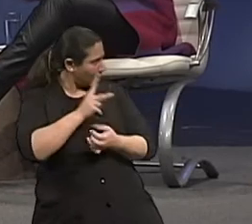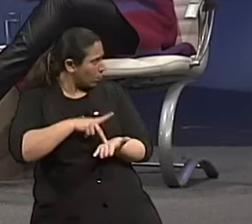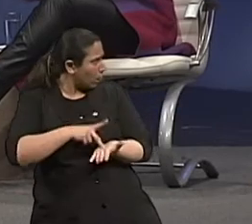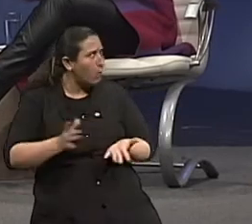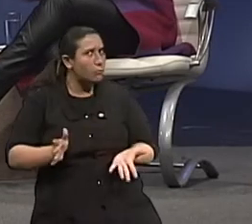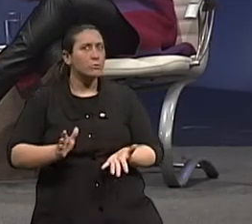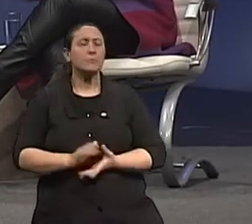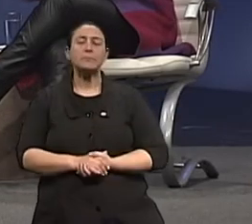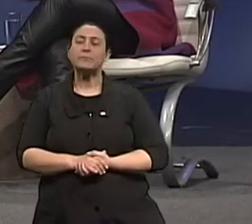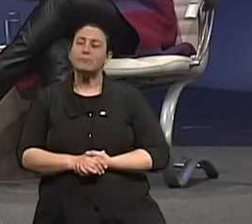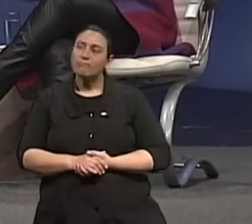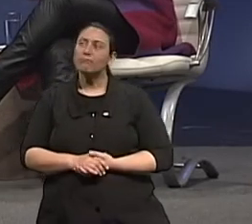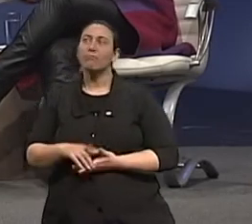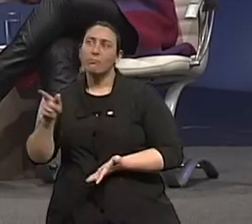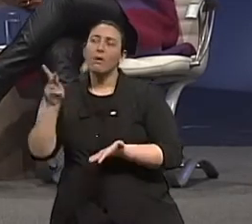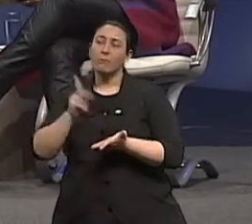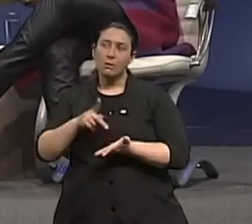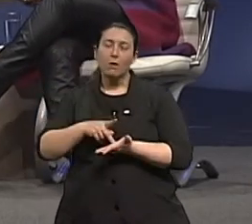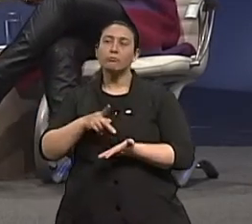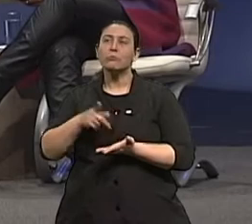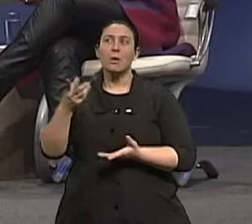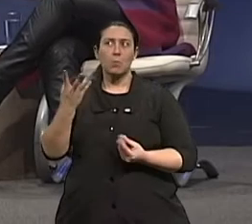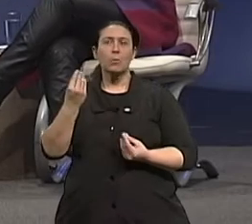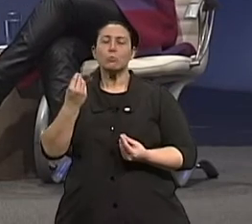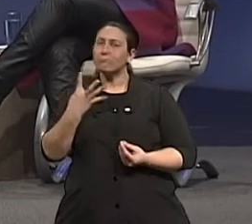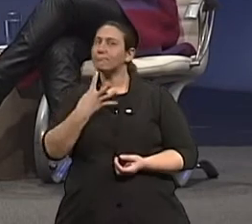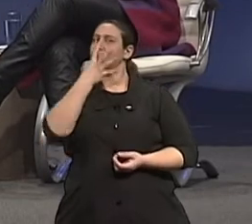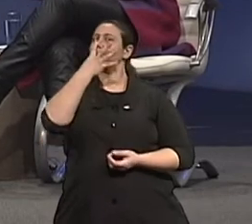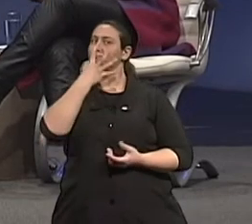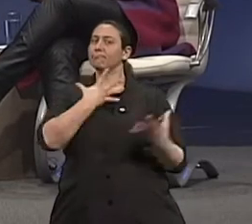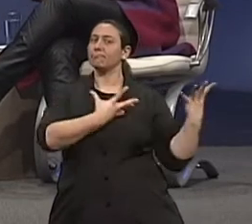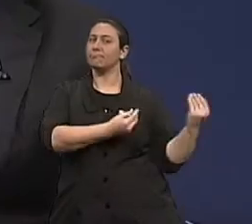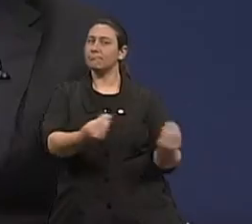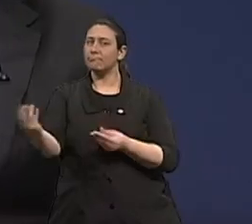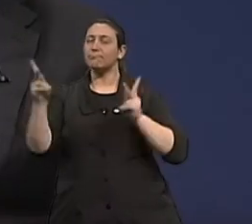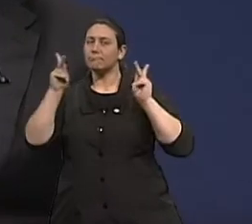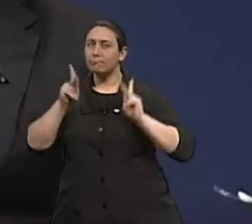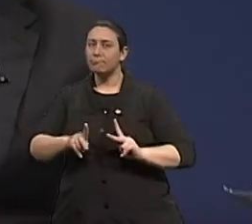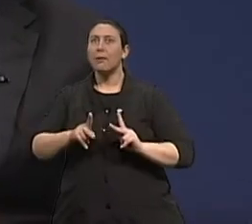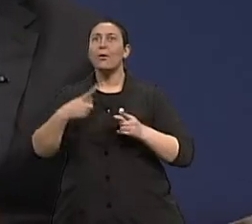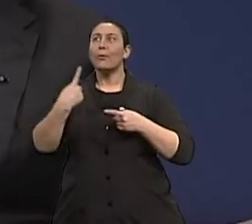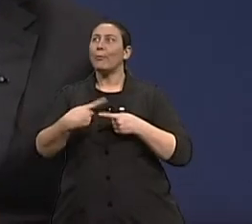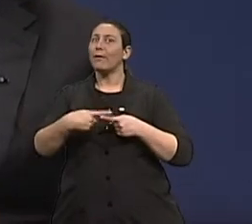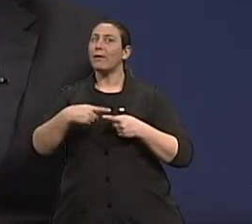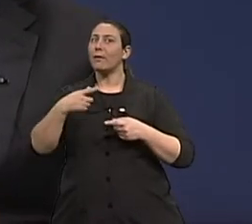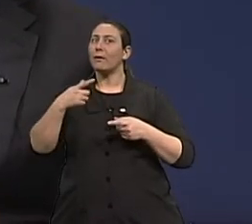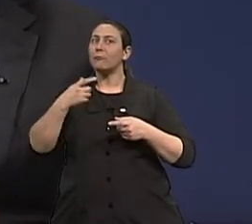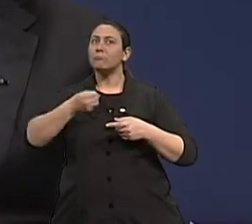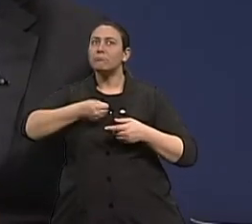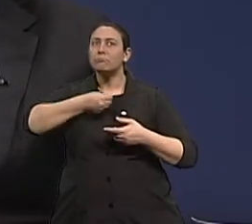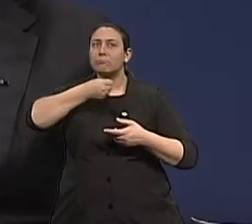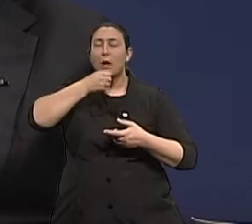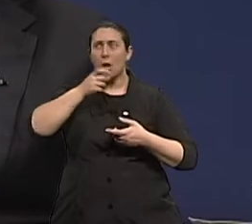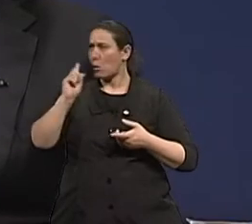É, eu acho que é surpreendente. acho que esse envelhecimento está ocorrendo, não só no Rio Grande do Sul, mas